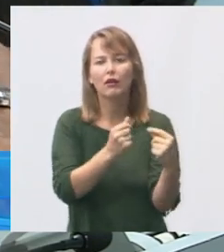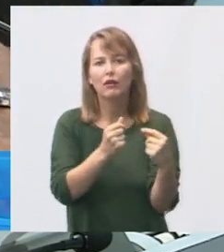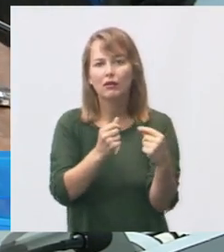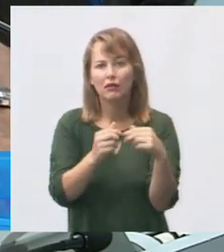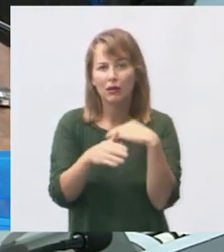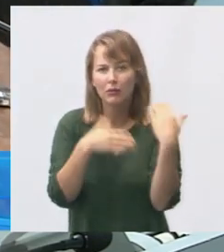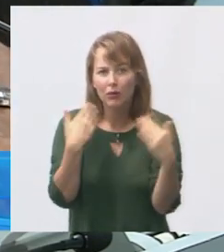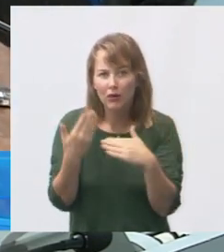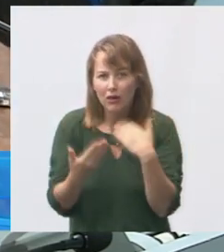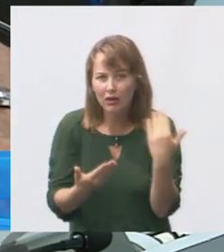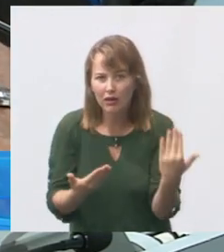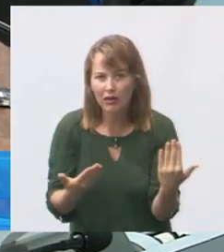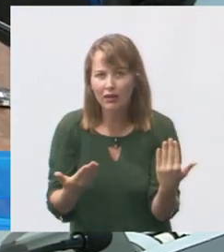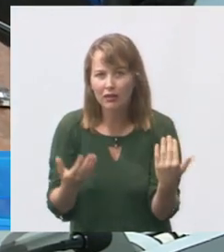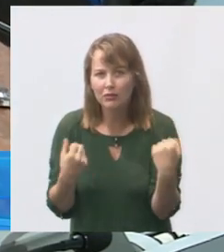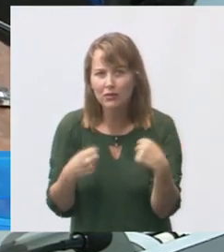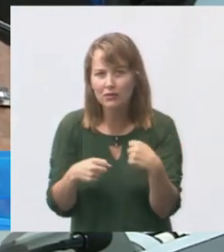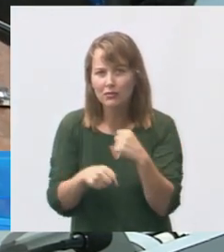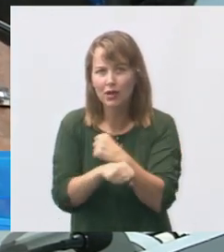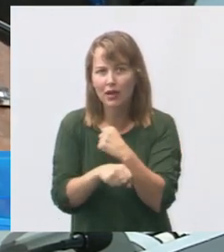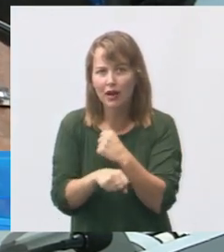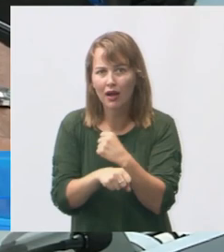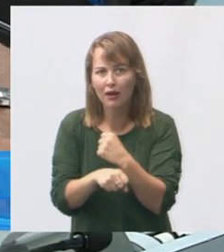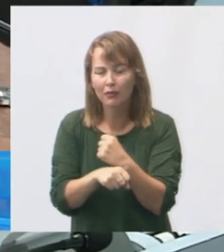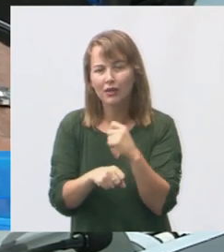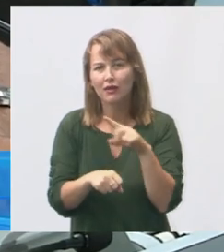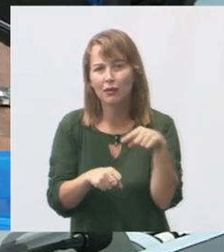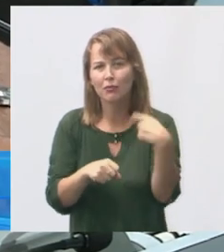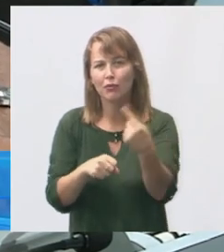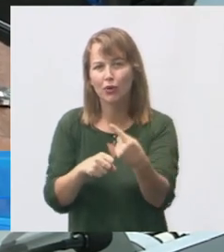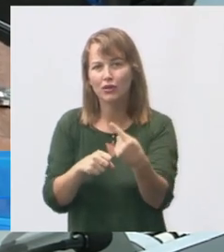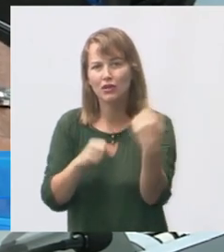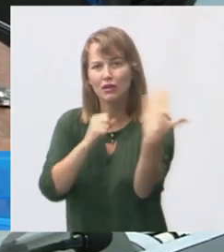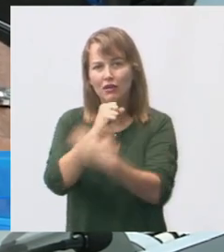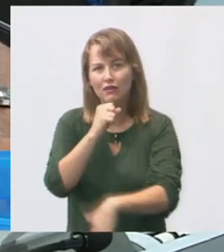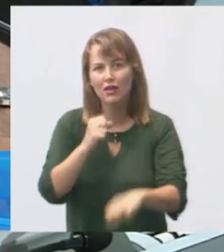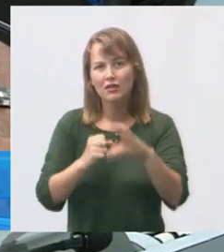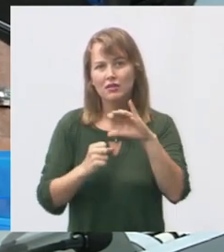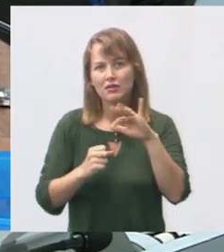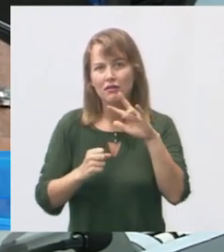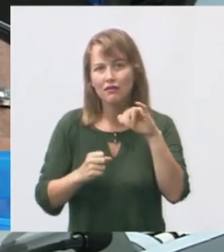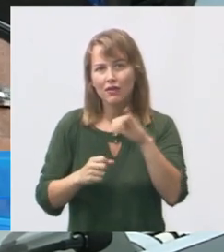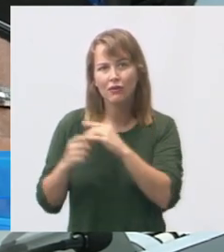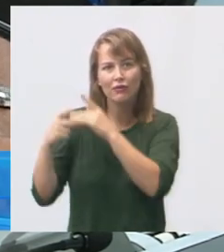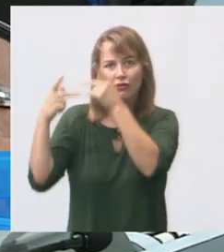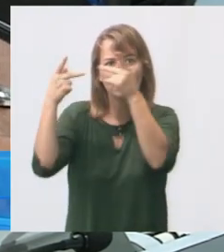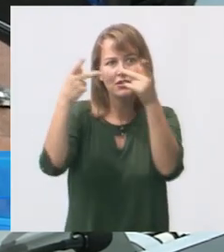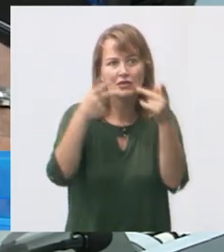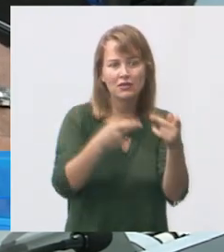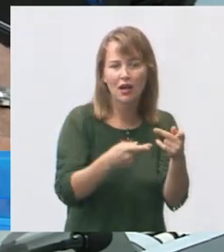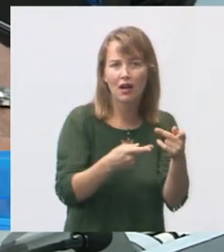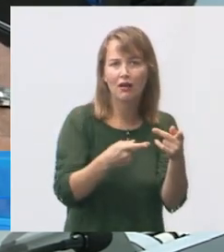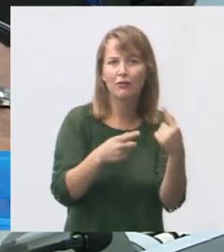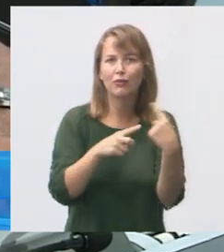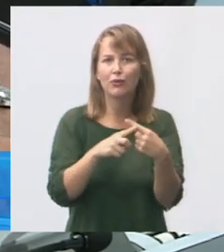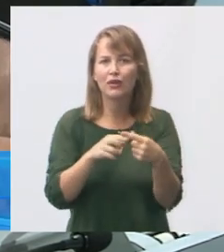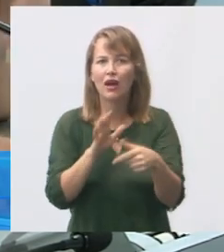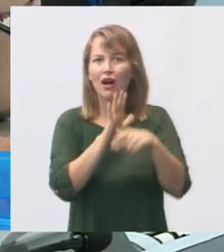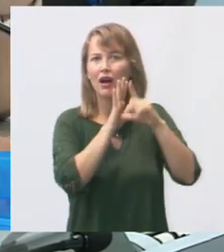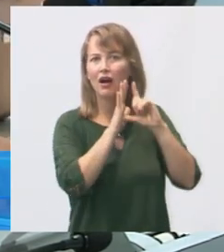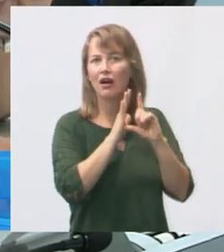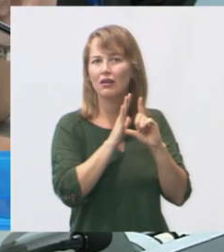pra defesa civil falar que está em situação de risco porque que não previne antes é porque nunca tem dinheiro